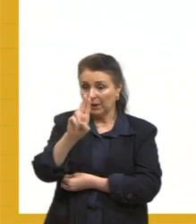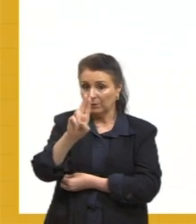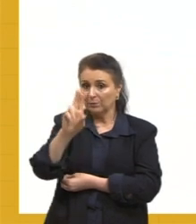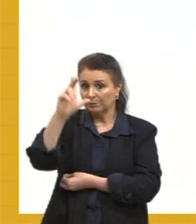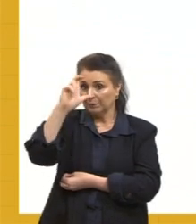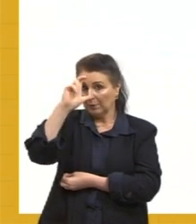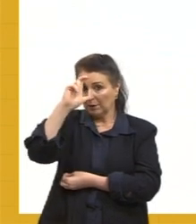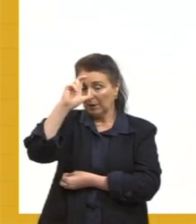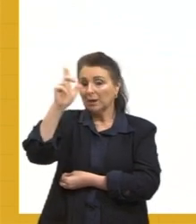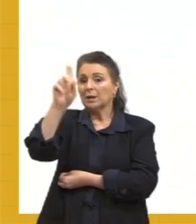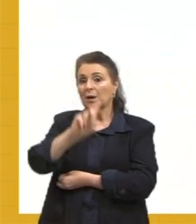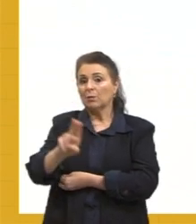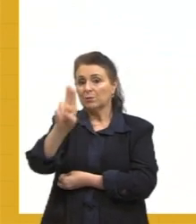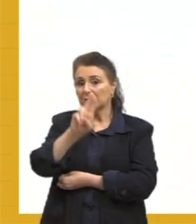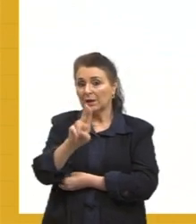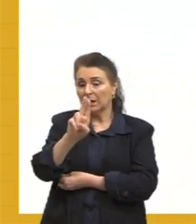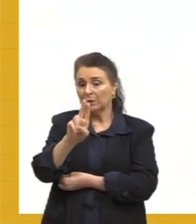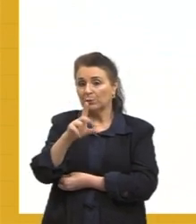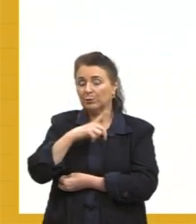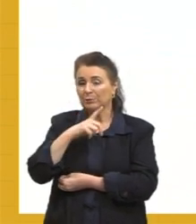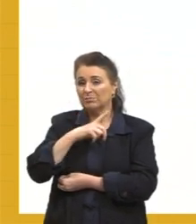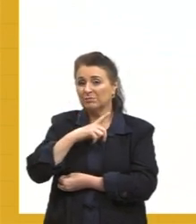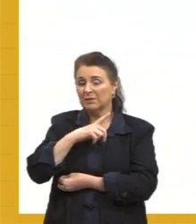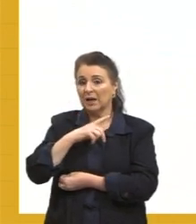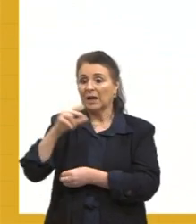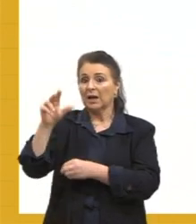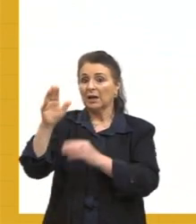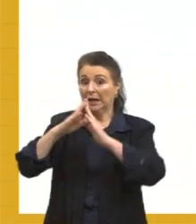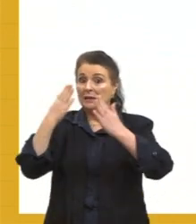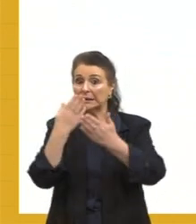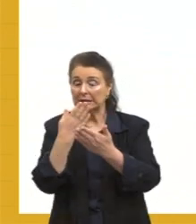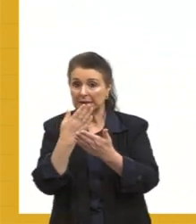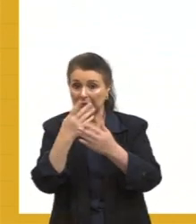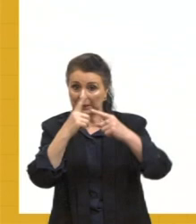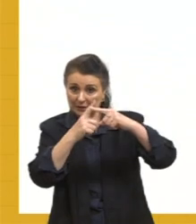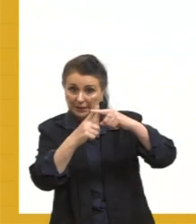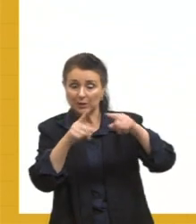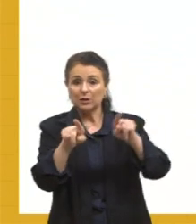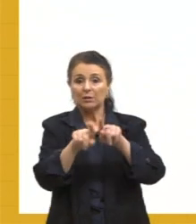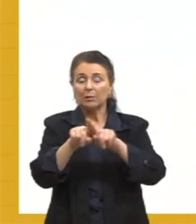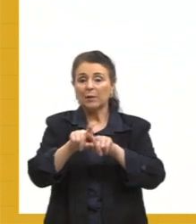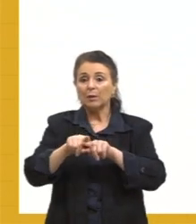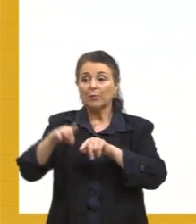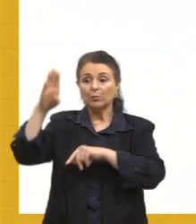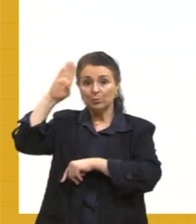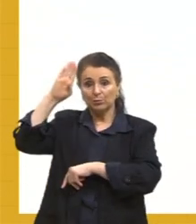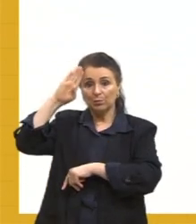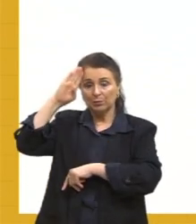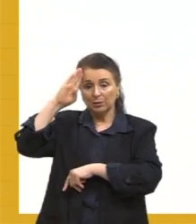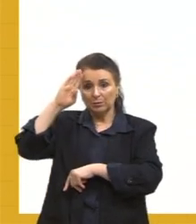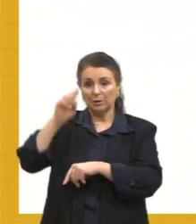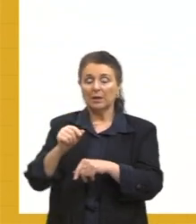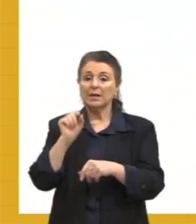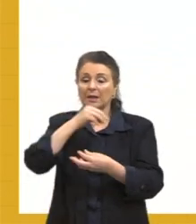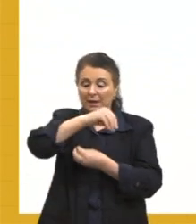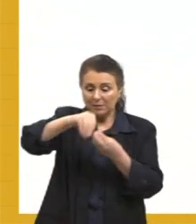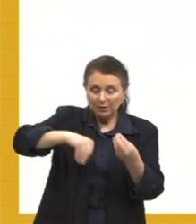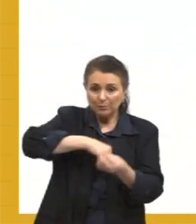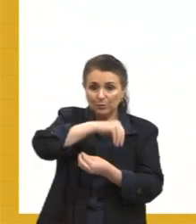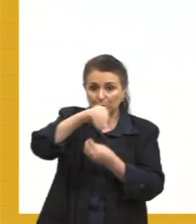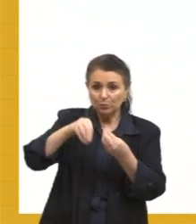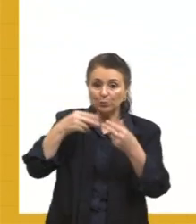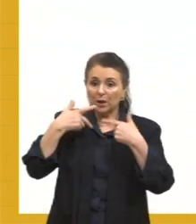o latim vulgar, que é o latim utilizado pelo povo, pelos soldados. E é justamente essa mescla de